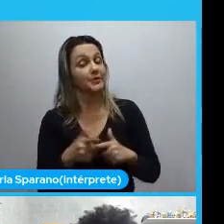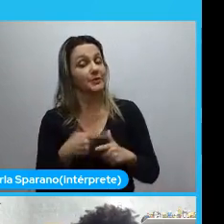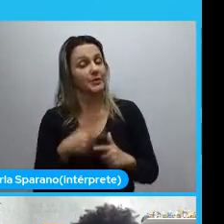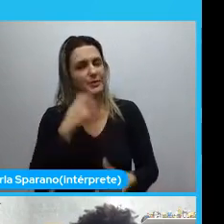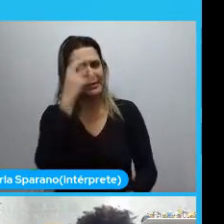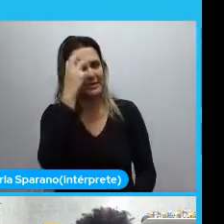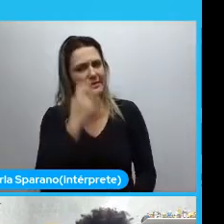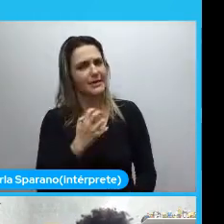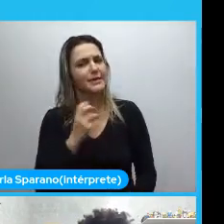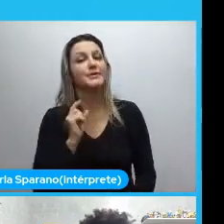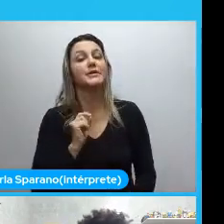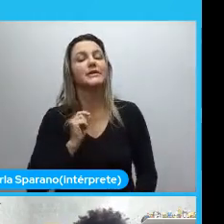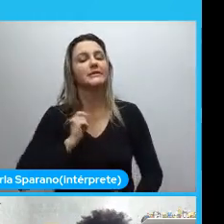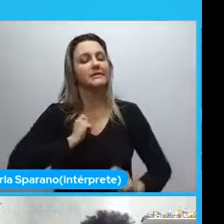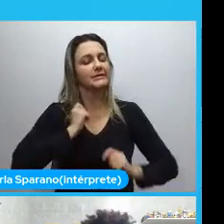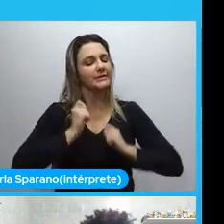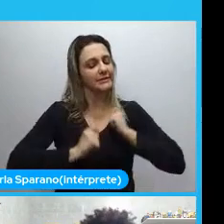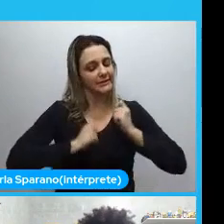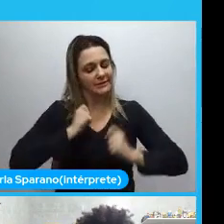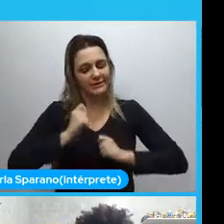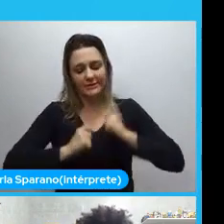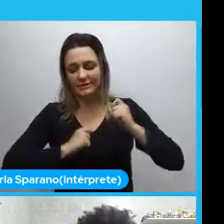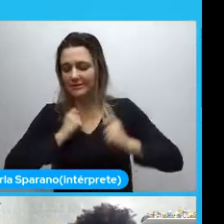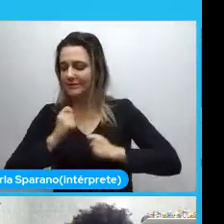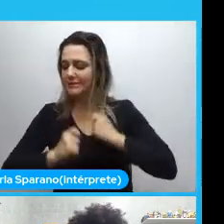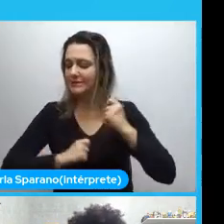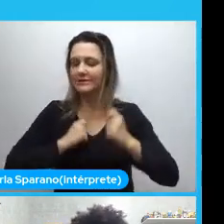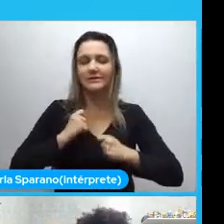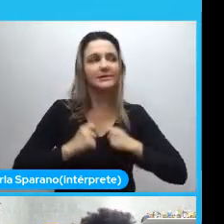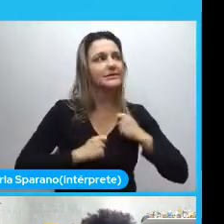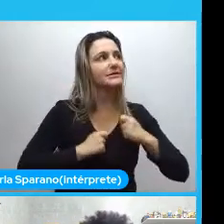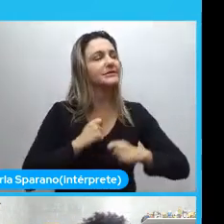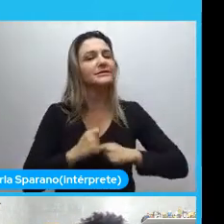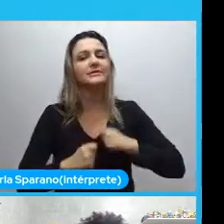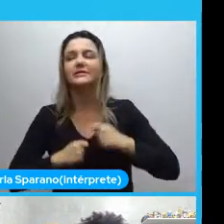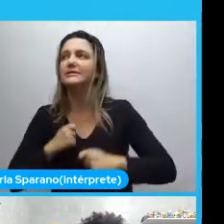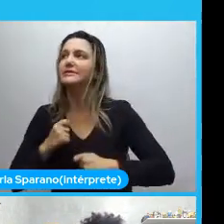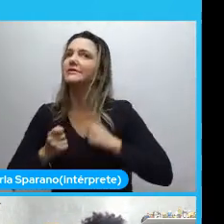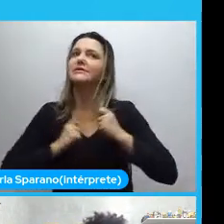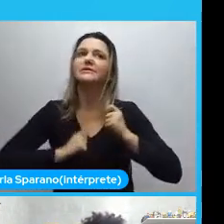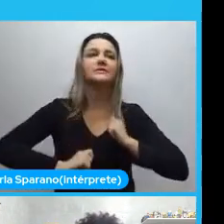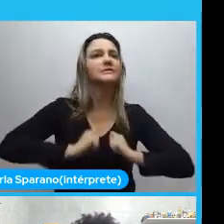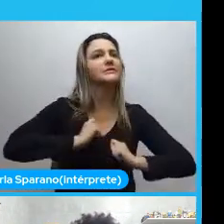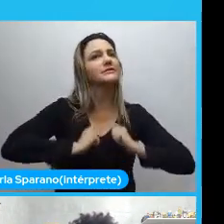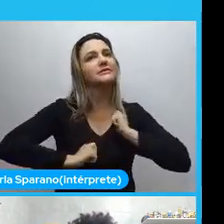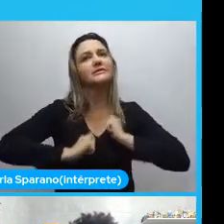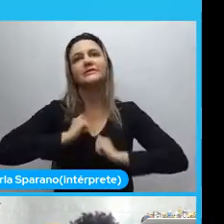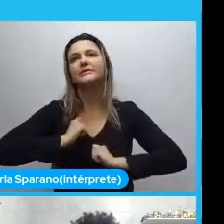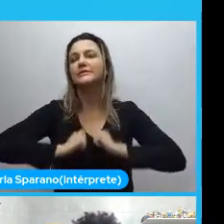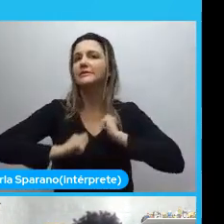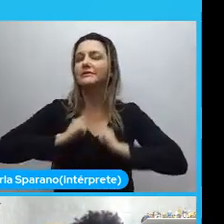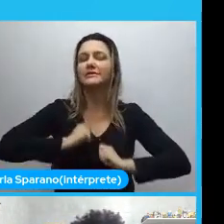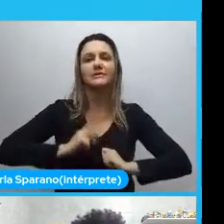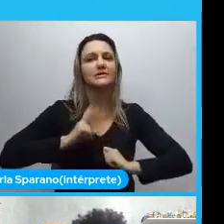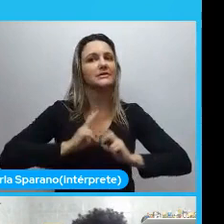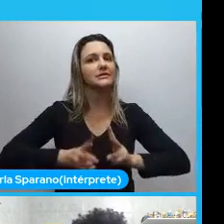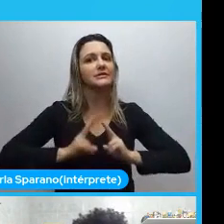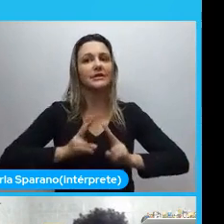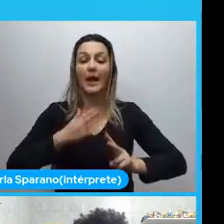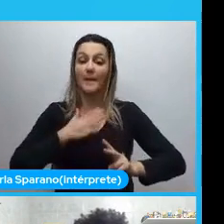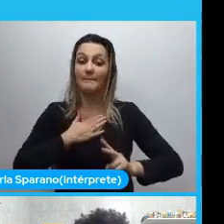com ansiedade. E aí eu tenho a crise de ansiedade muito, muito, muito constante. Muito constante. E a minha psicóloga falou que eu